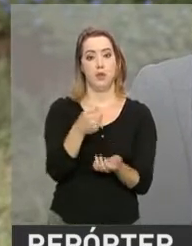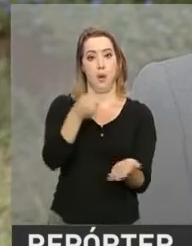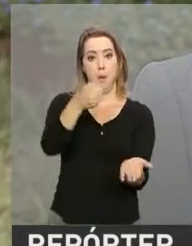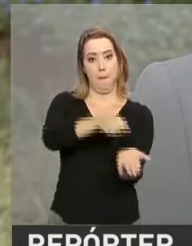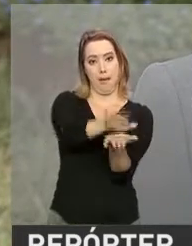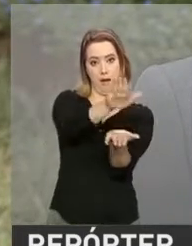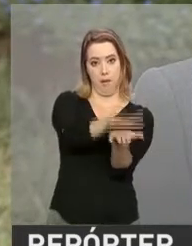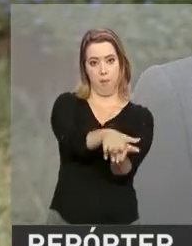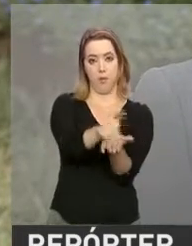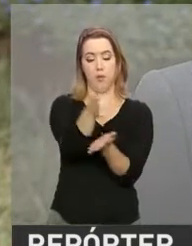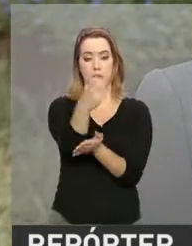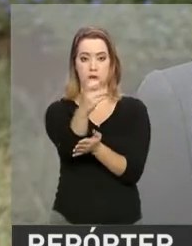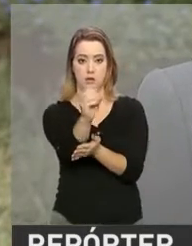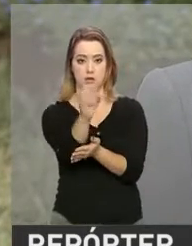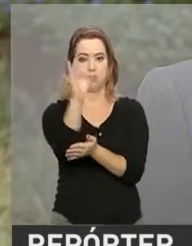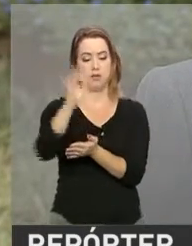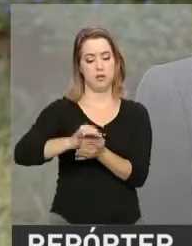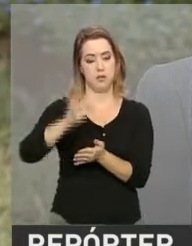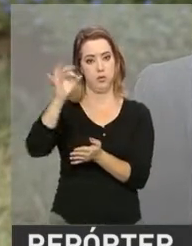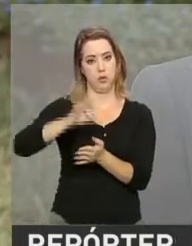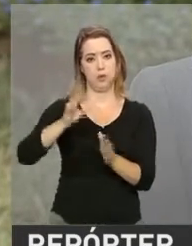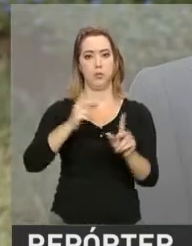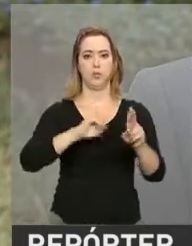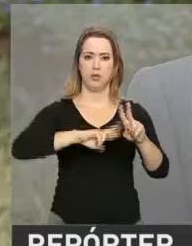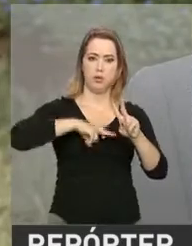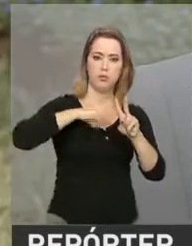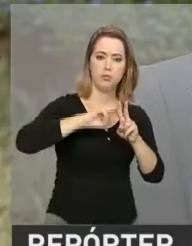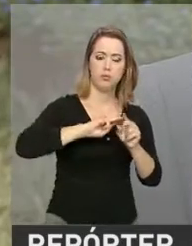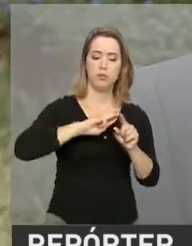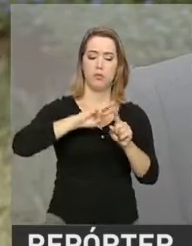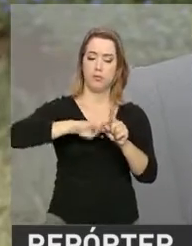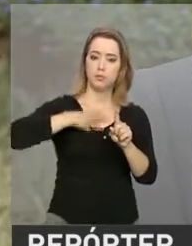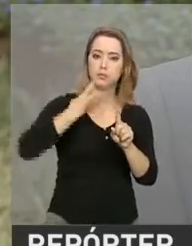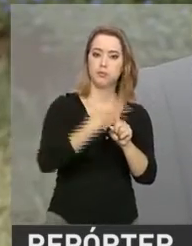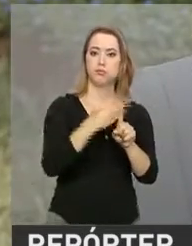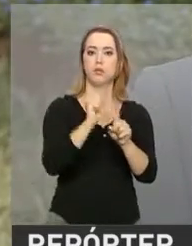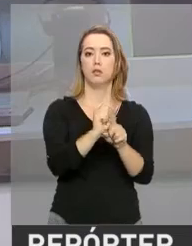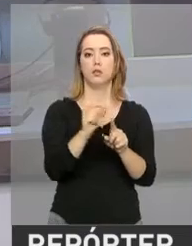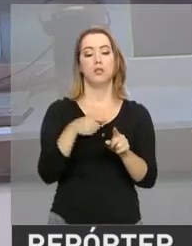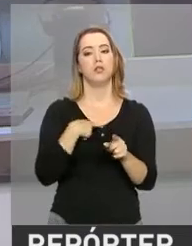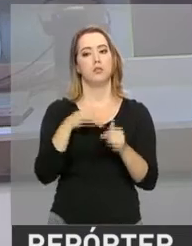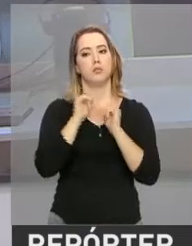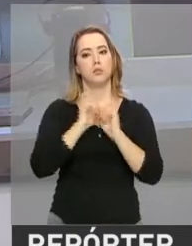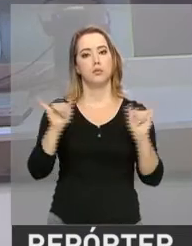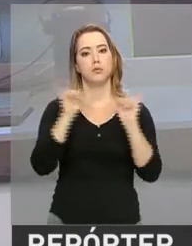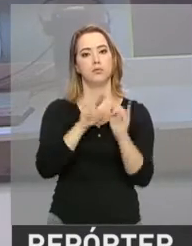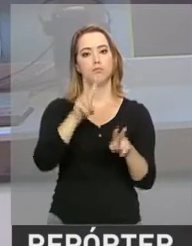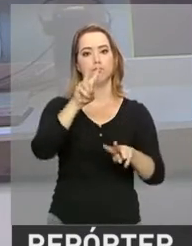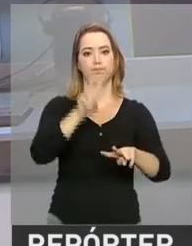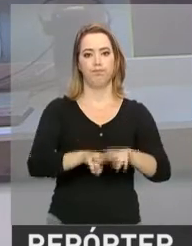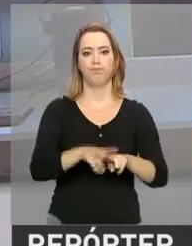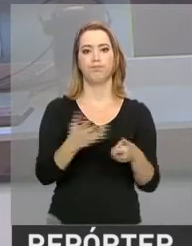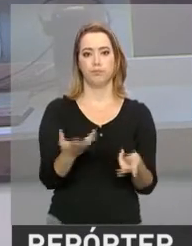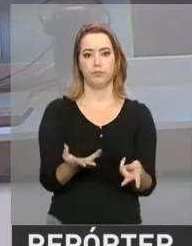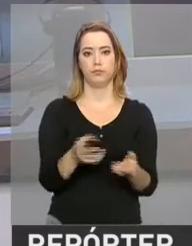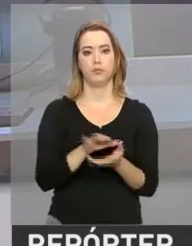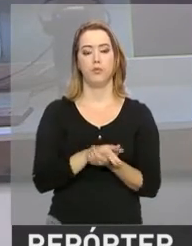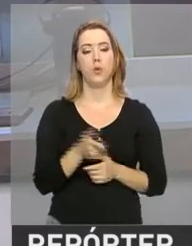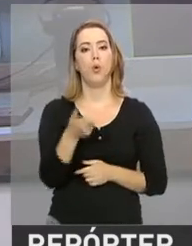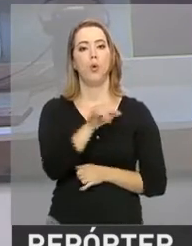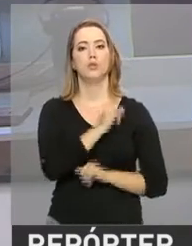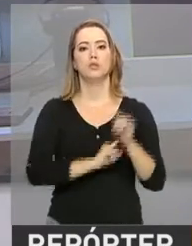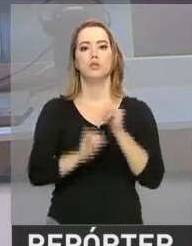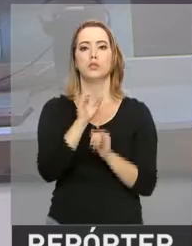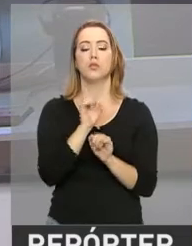bastante onerosa, e mais ainda, uma representação para fins criminais junto ao Ministério Público Federal. Para outras informações, basta